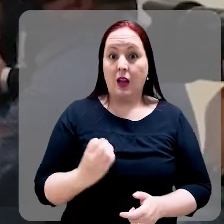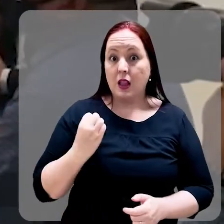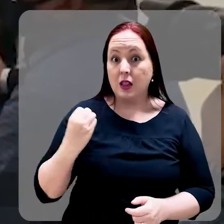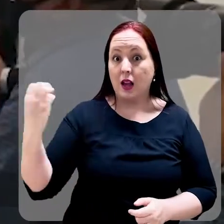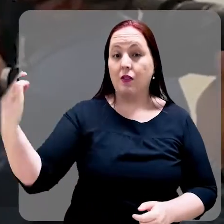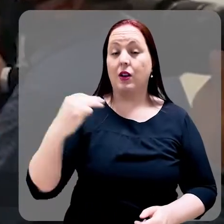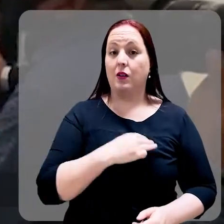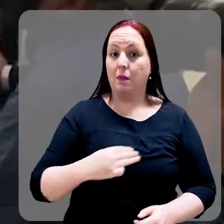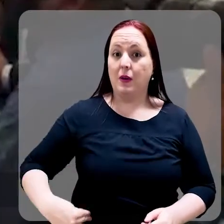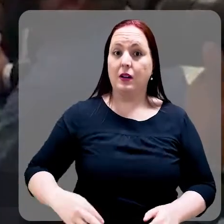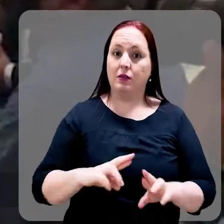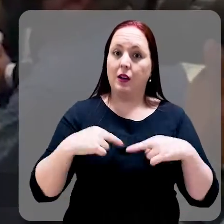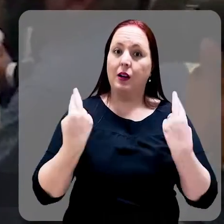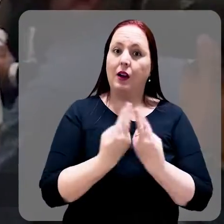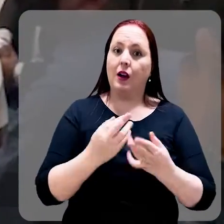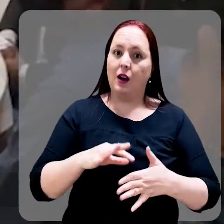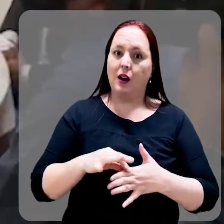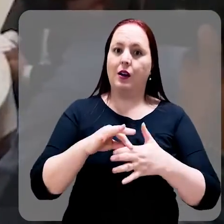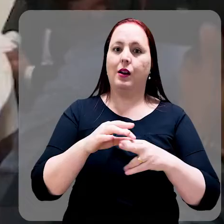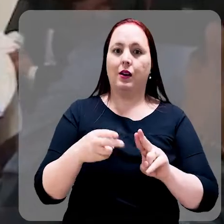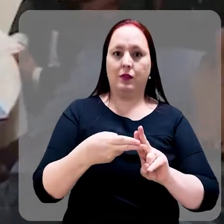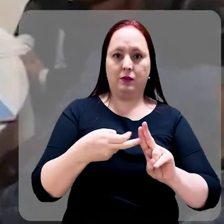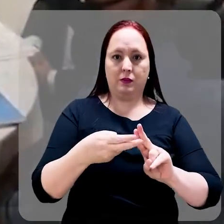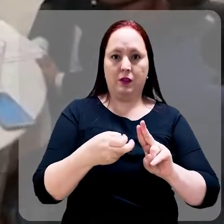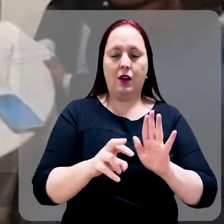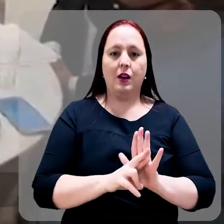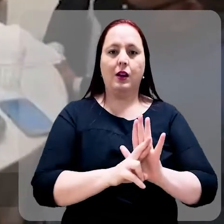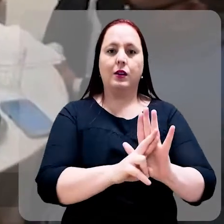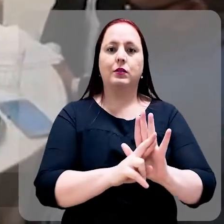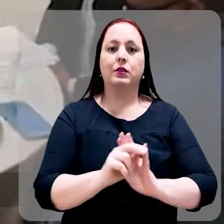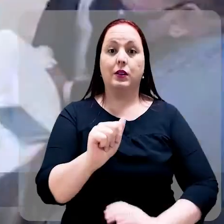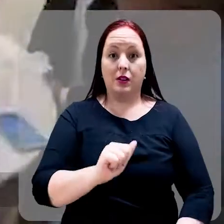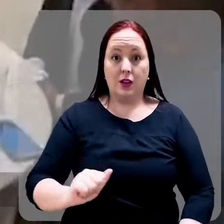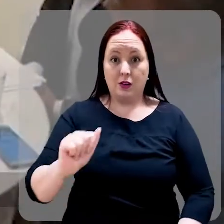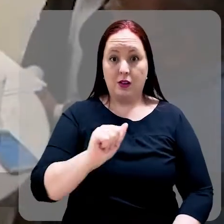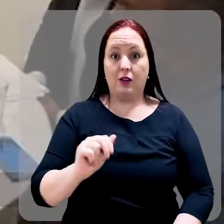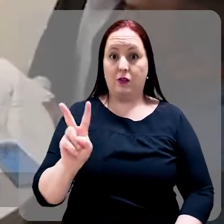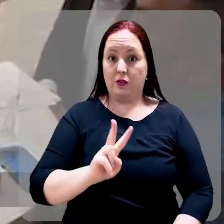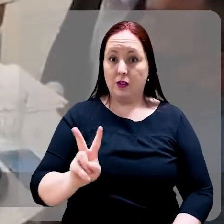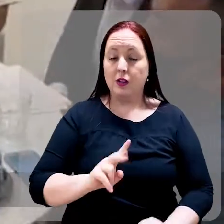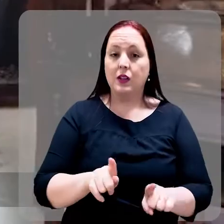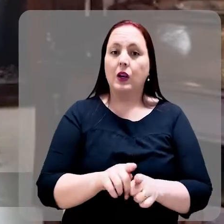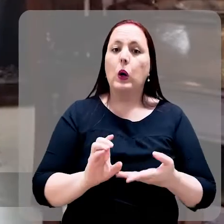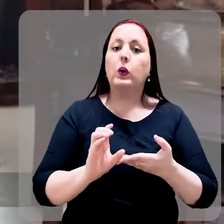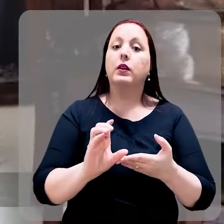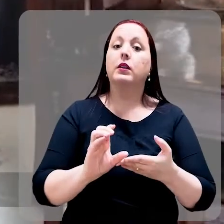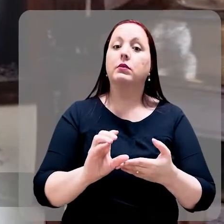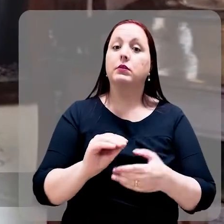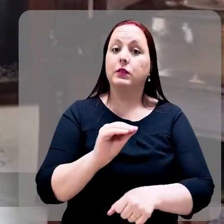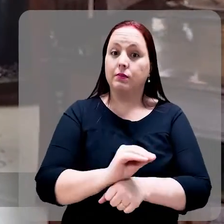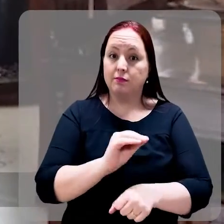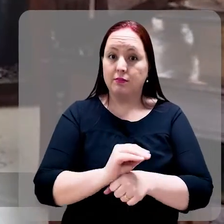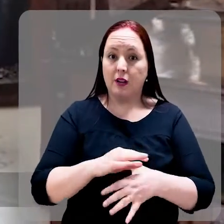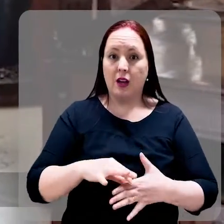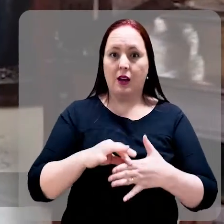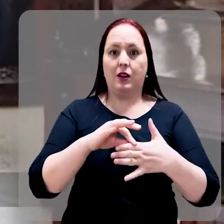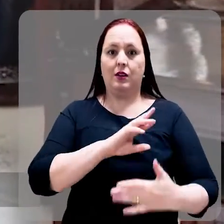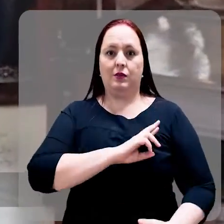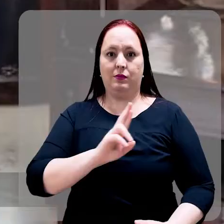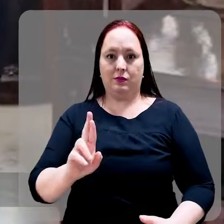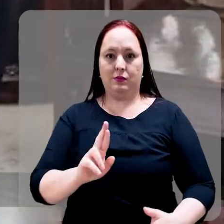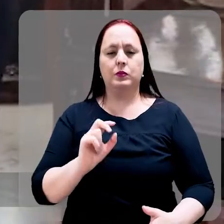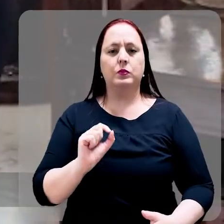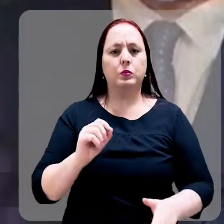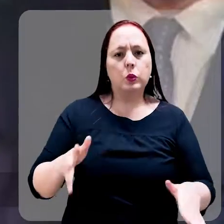Durante a viagem, a ministra também se reuniu com lideranças indígenas, representantes da Associação Venezuelana, conselheiros tutelares e